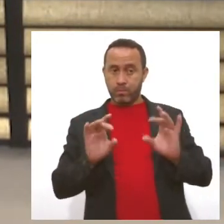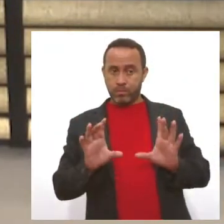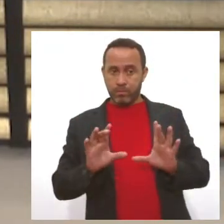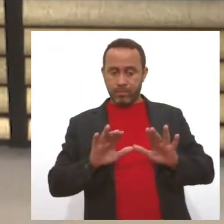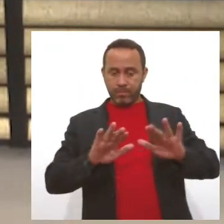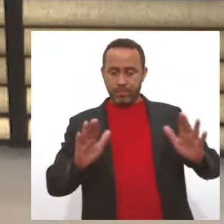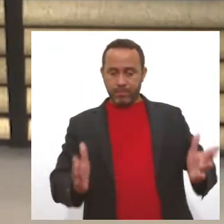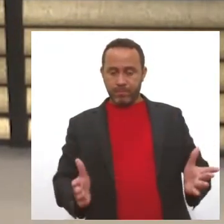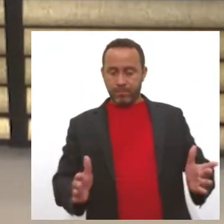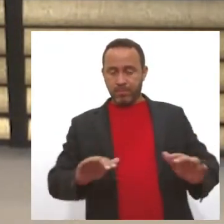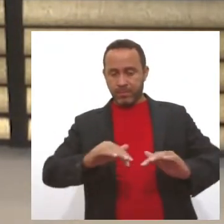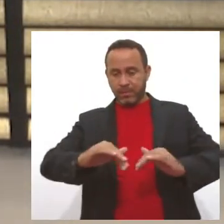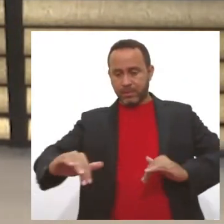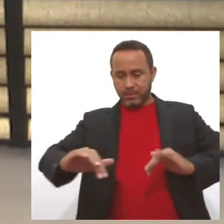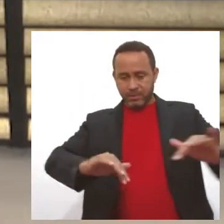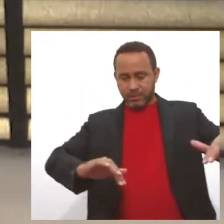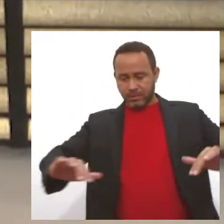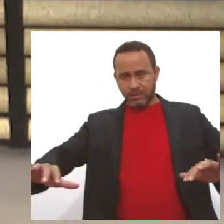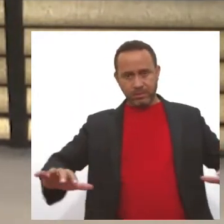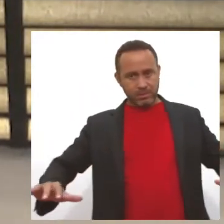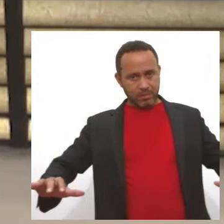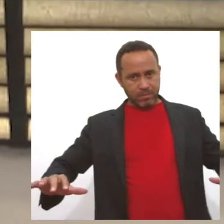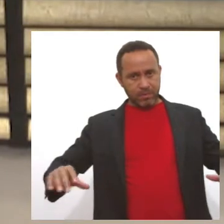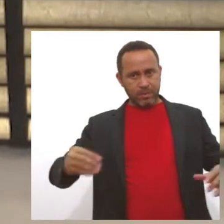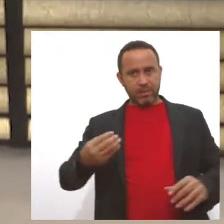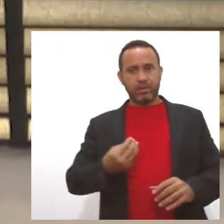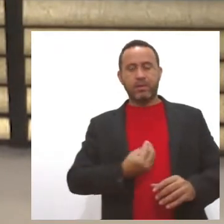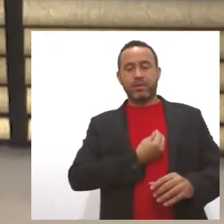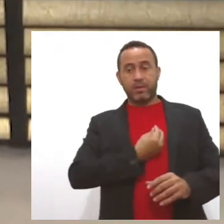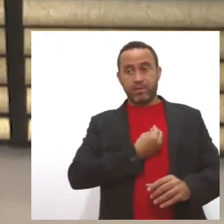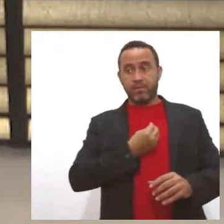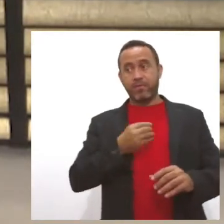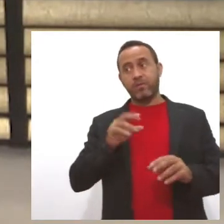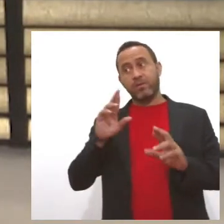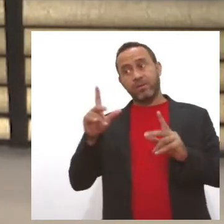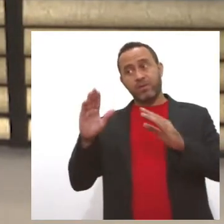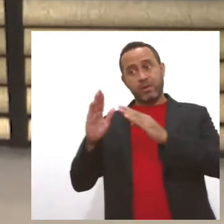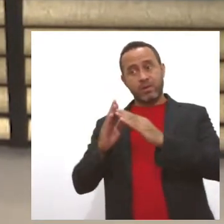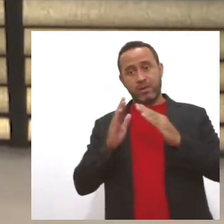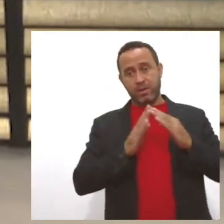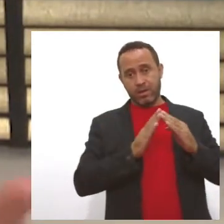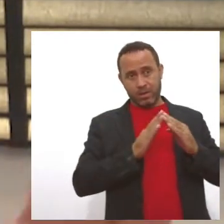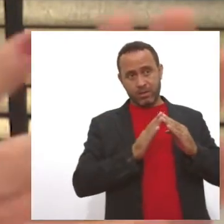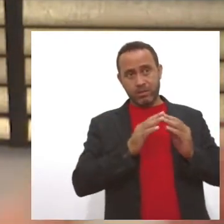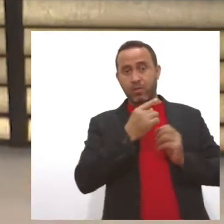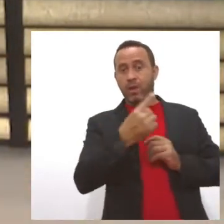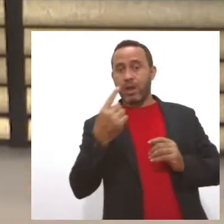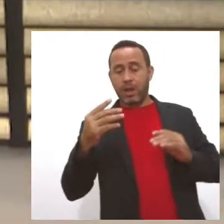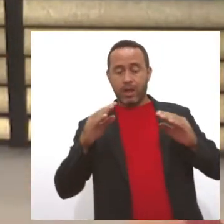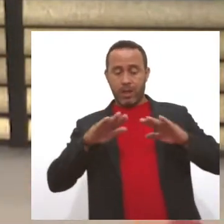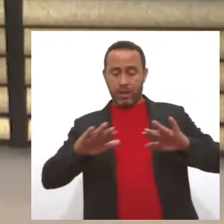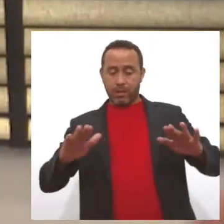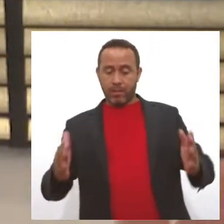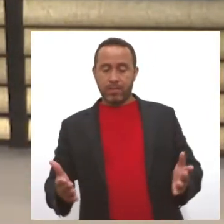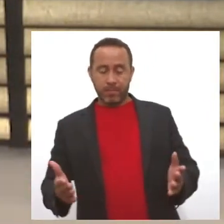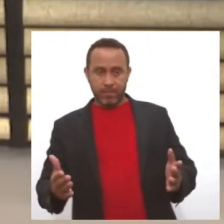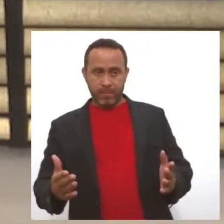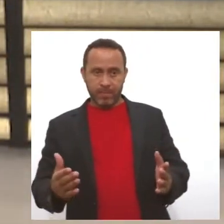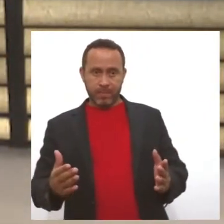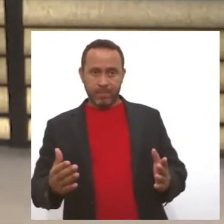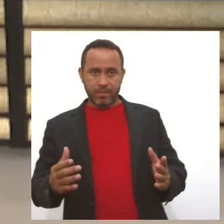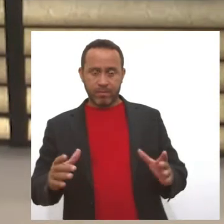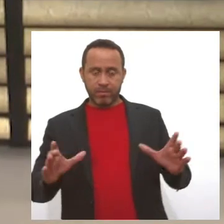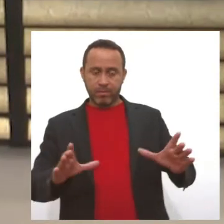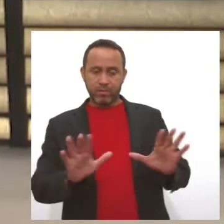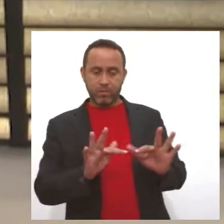separadas para as pessoas que moram nas diferentes casas. Então, cada mesa com as pessoas que moram em uma mesma casa,